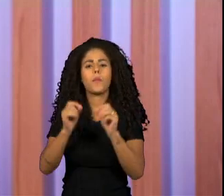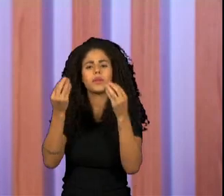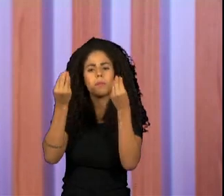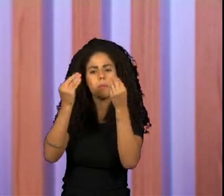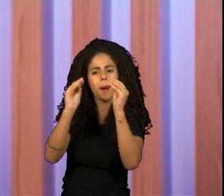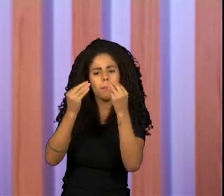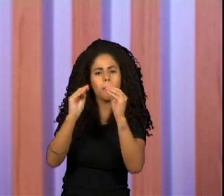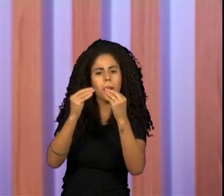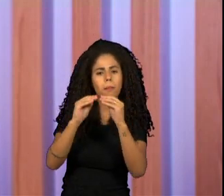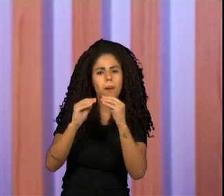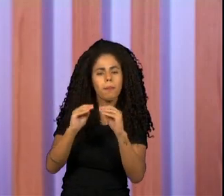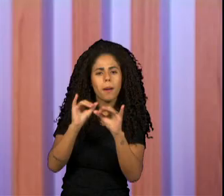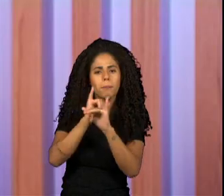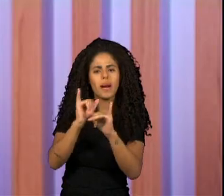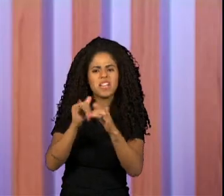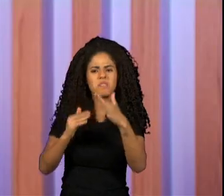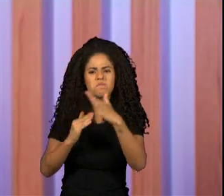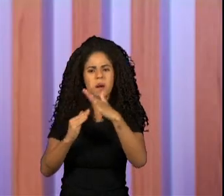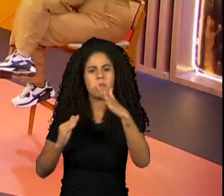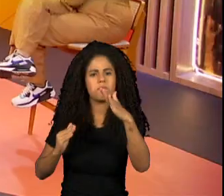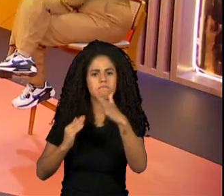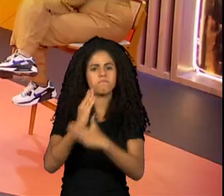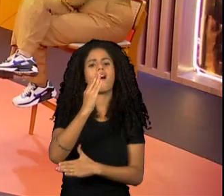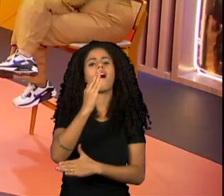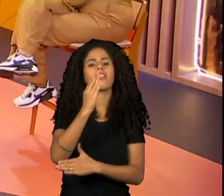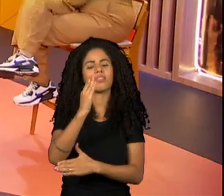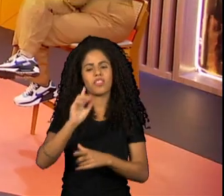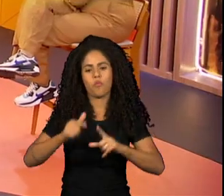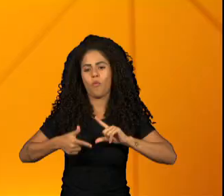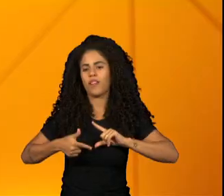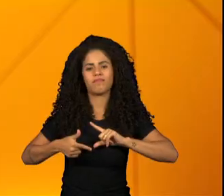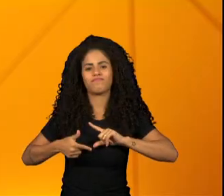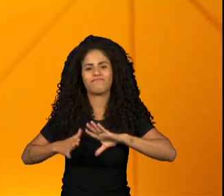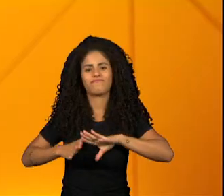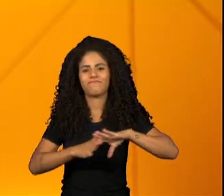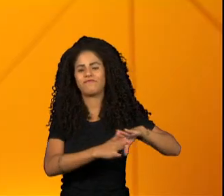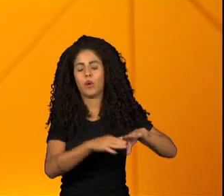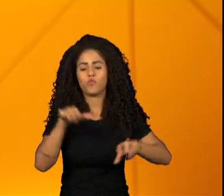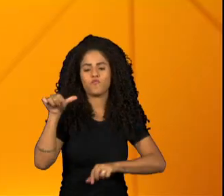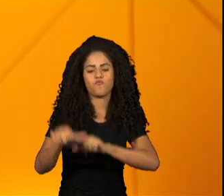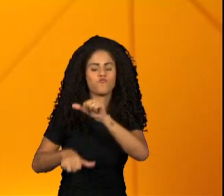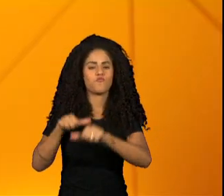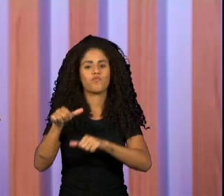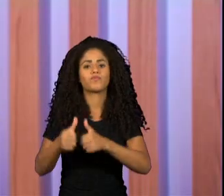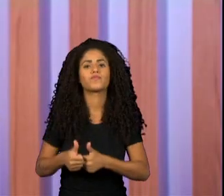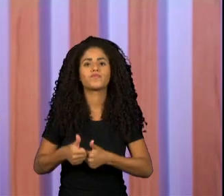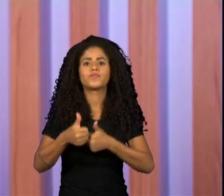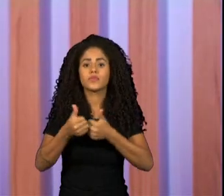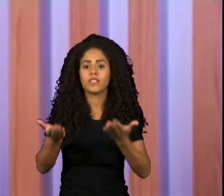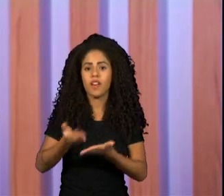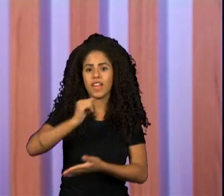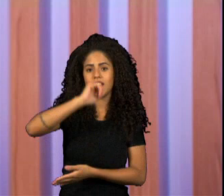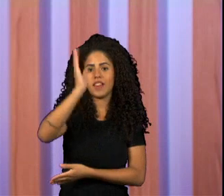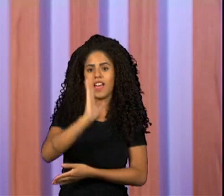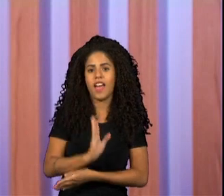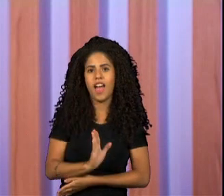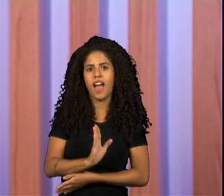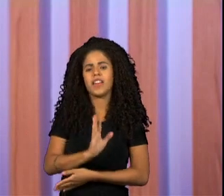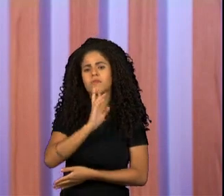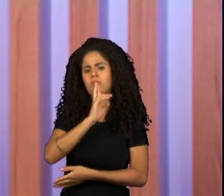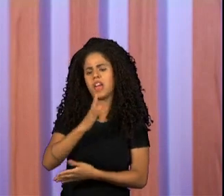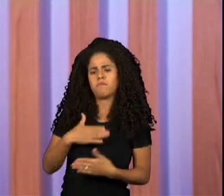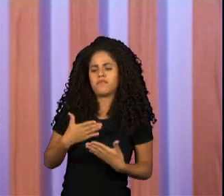ousa e rompe esses padrões. Lamento muito, né? Que a população brasileira dê esse tipo de resposta. Não me